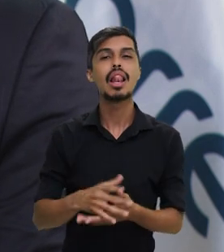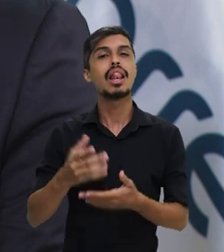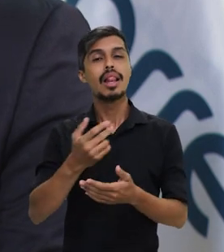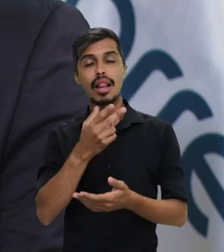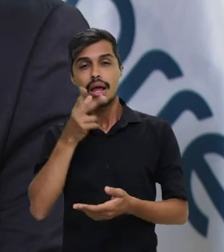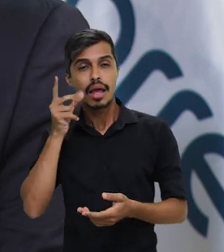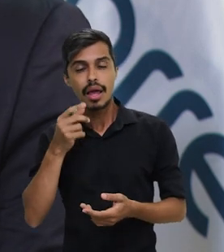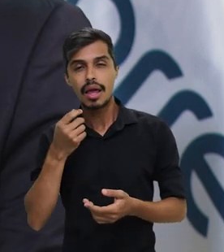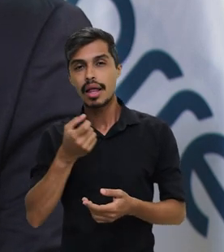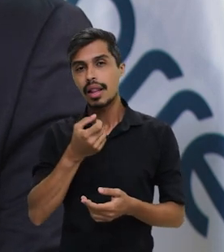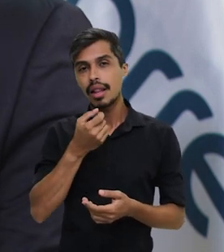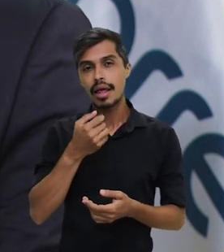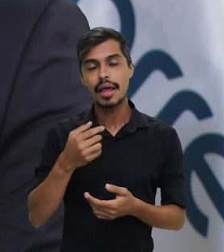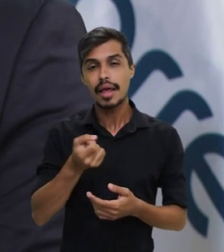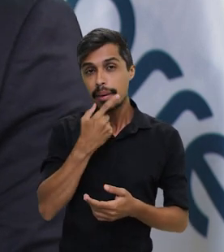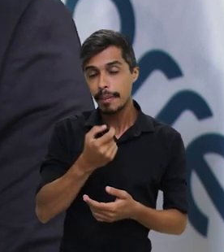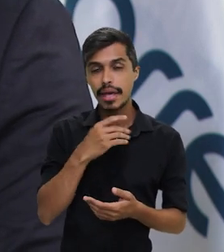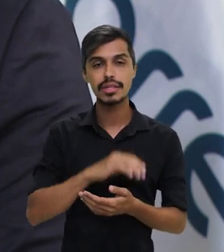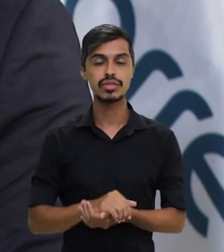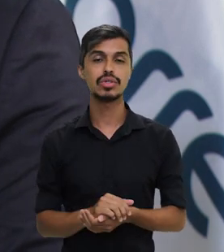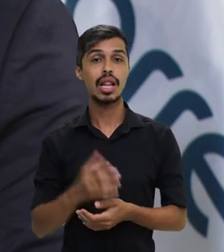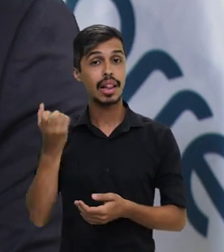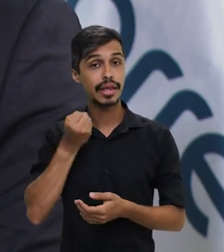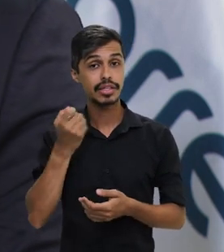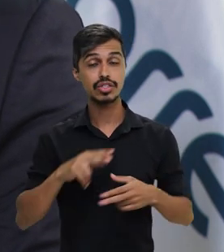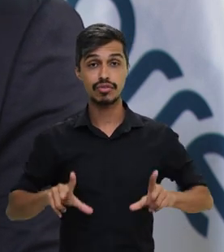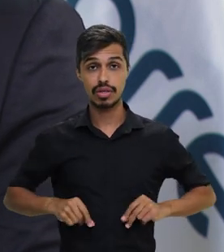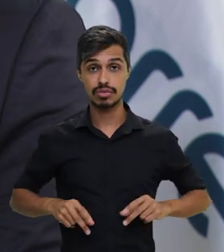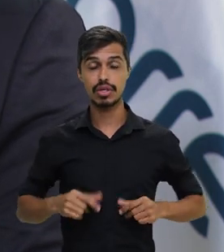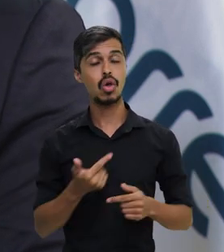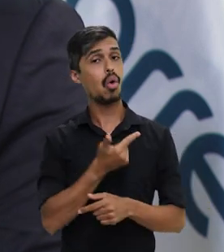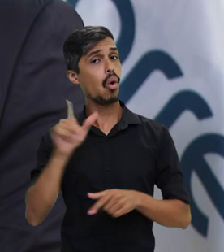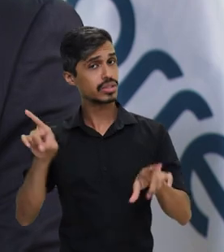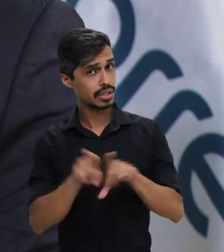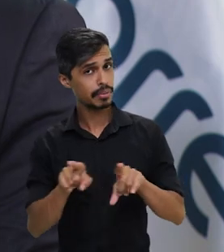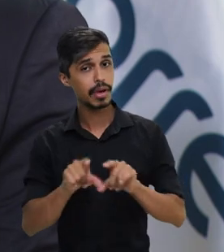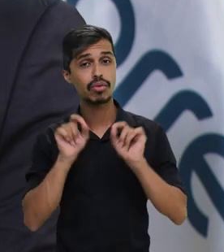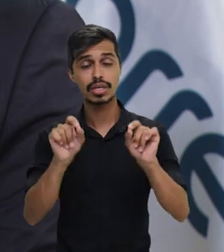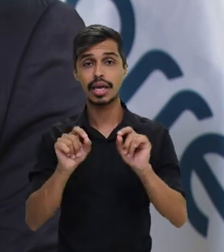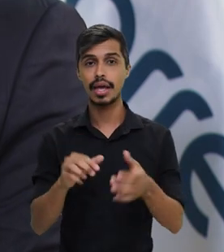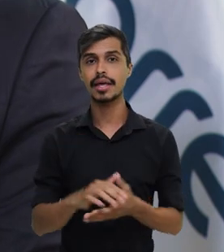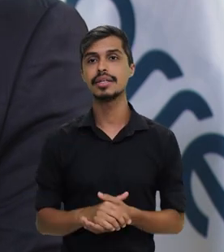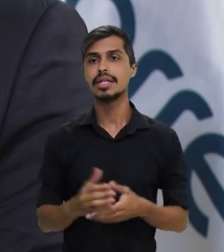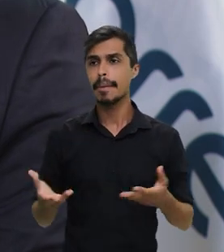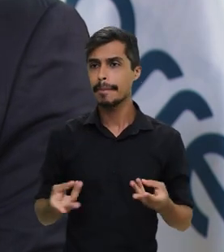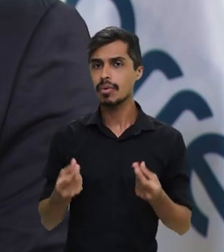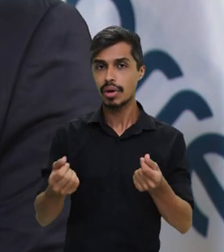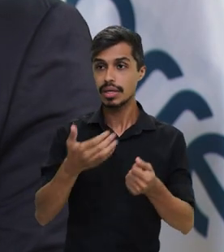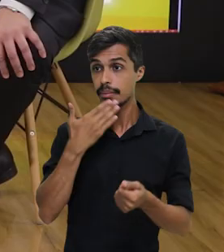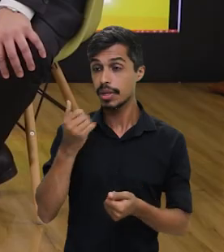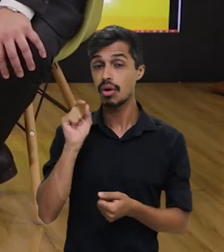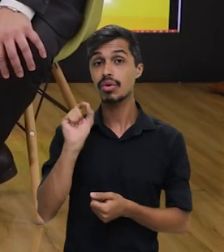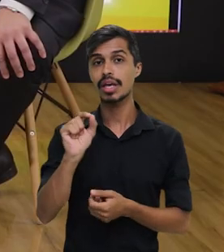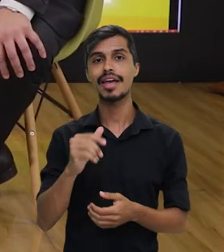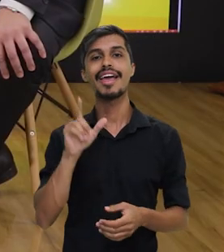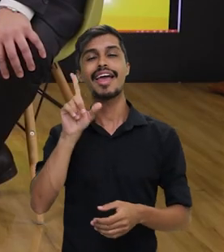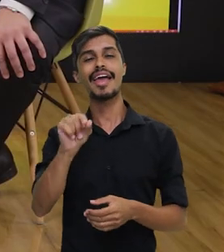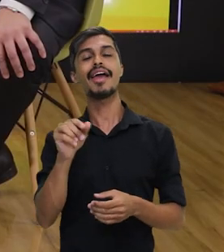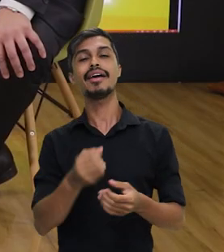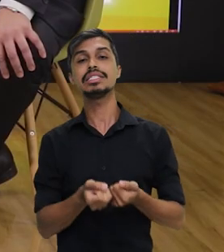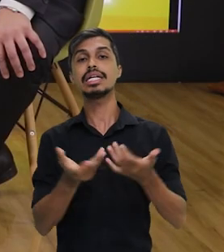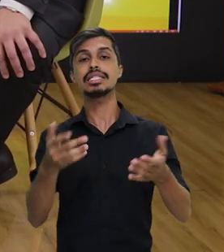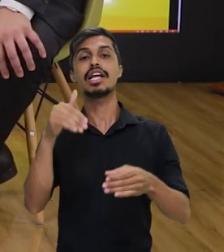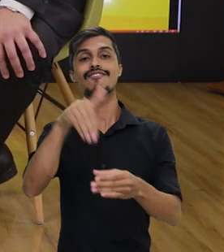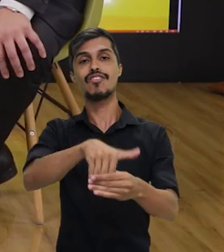leite, fraldas. Então, e outra que é fundamental para a consolidação da nossa democracia, que é a votação,